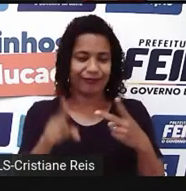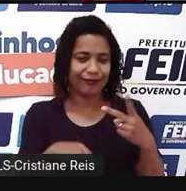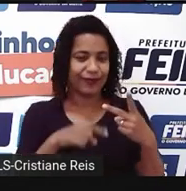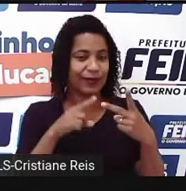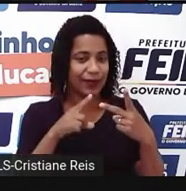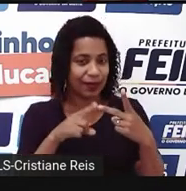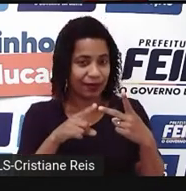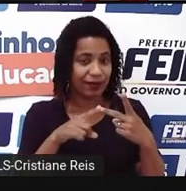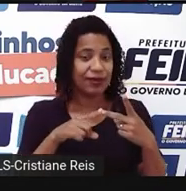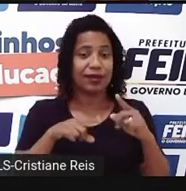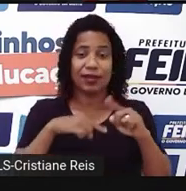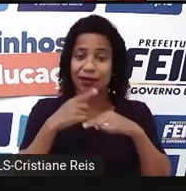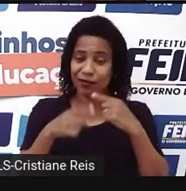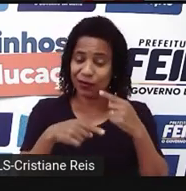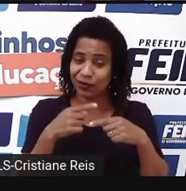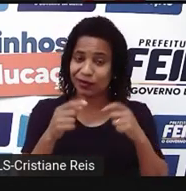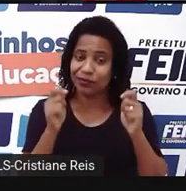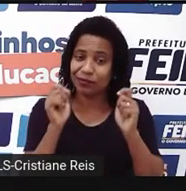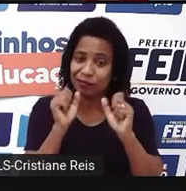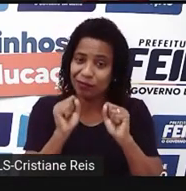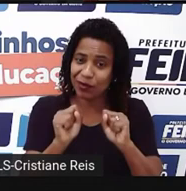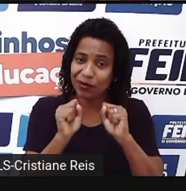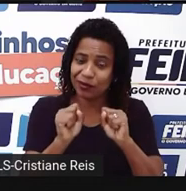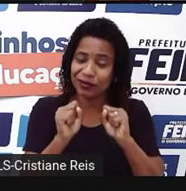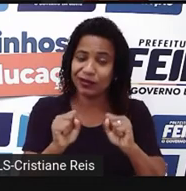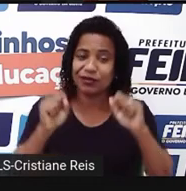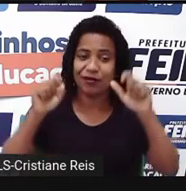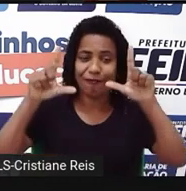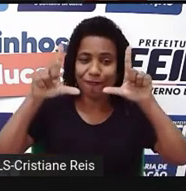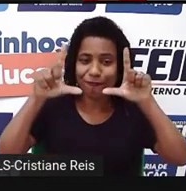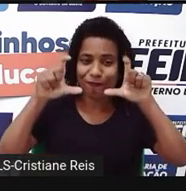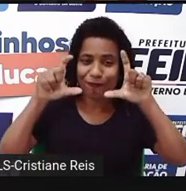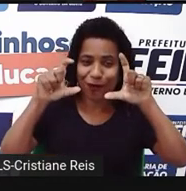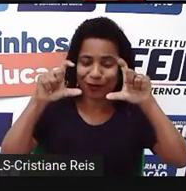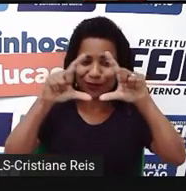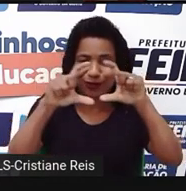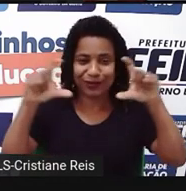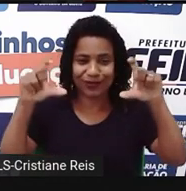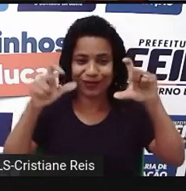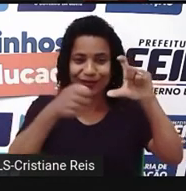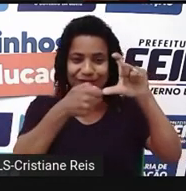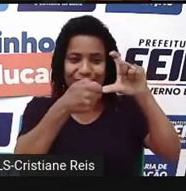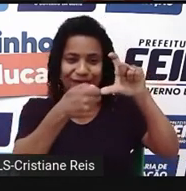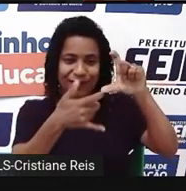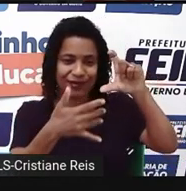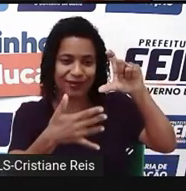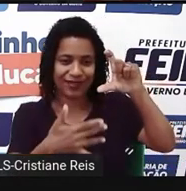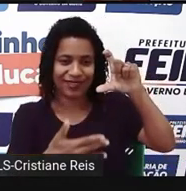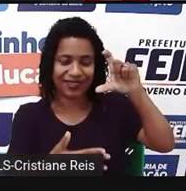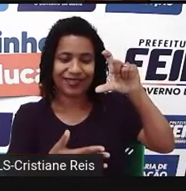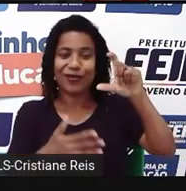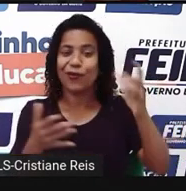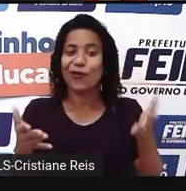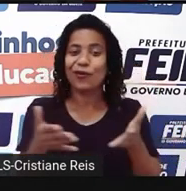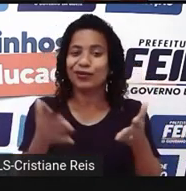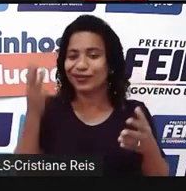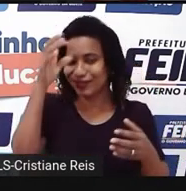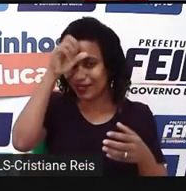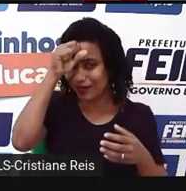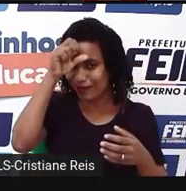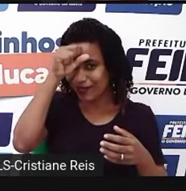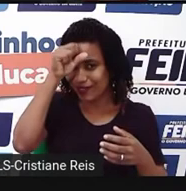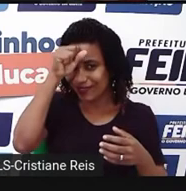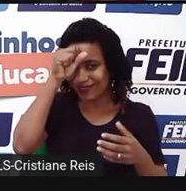acesso aos recursos, você pode fazer uma foto-reportagem com base nos conhecimentos que aprendemos sobre este